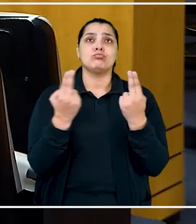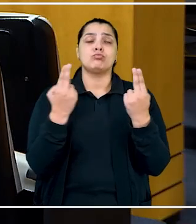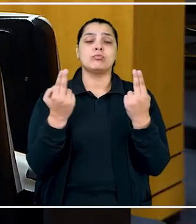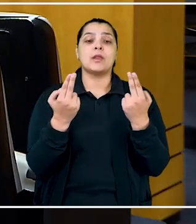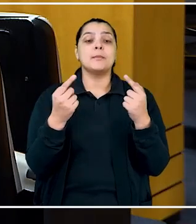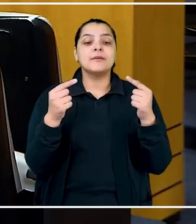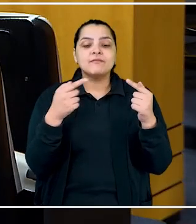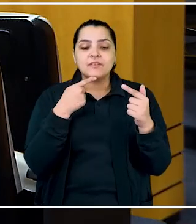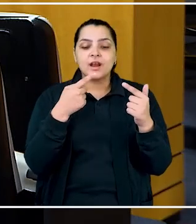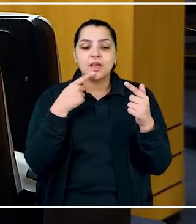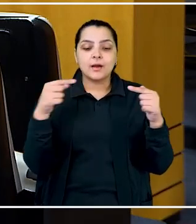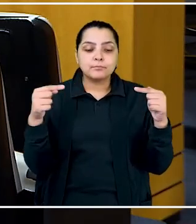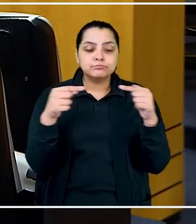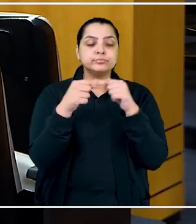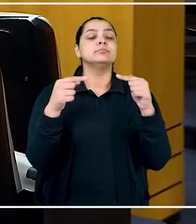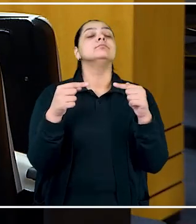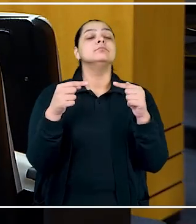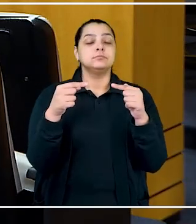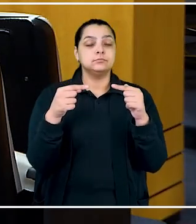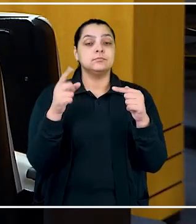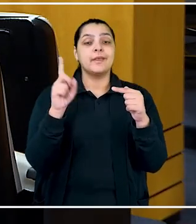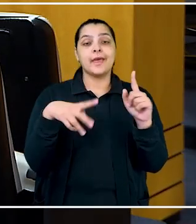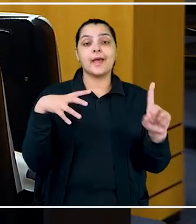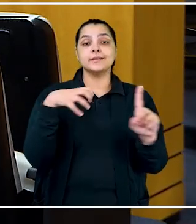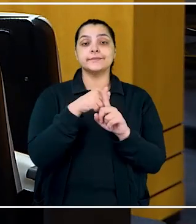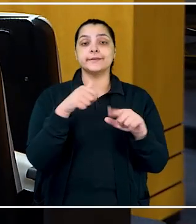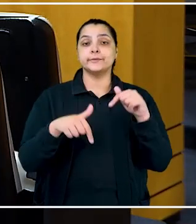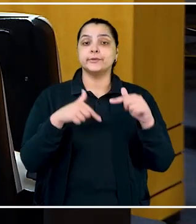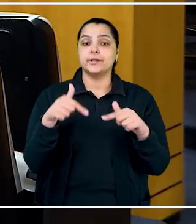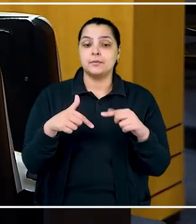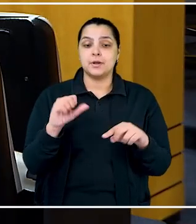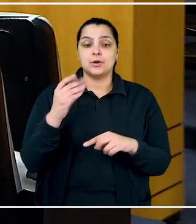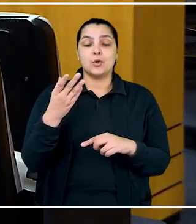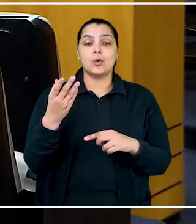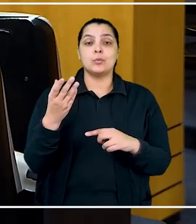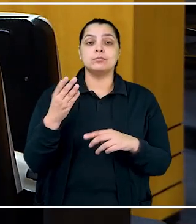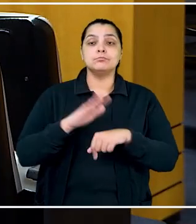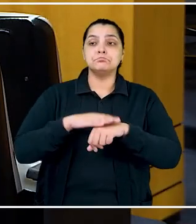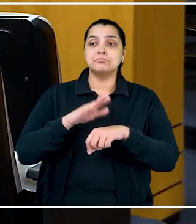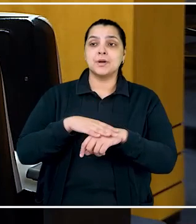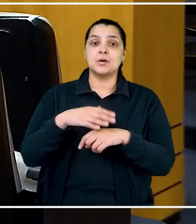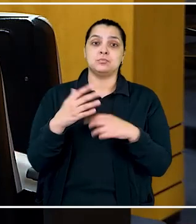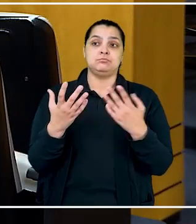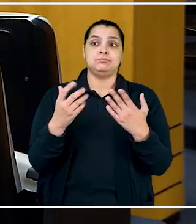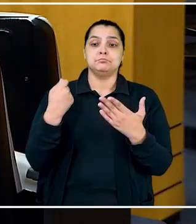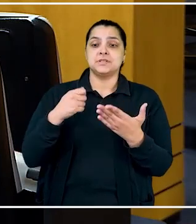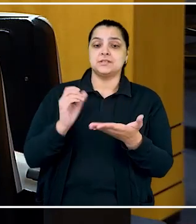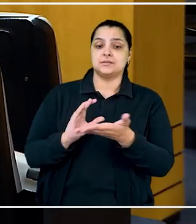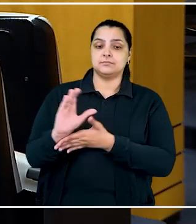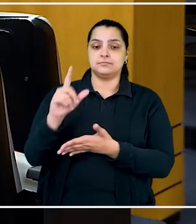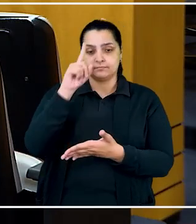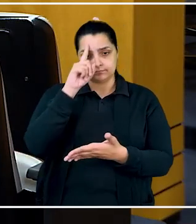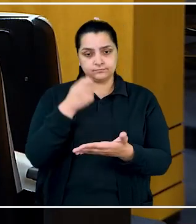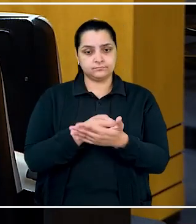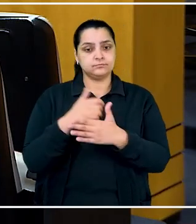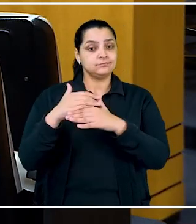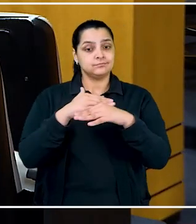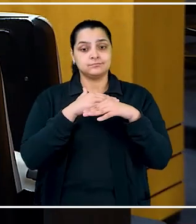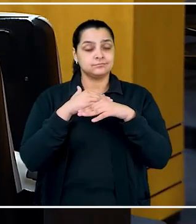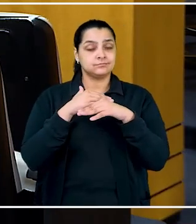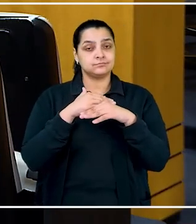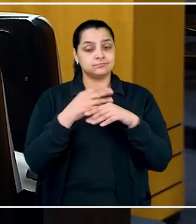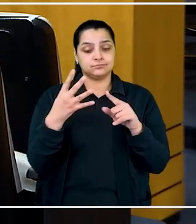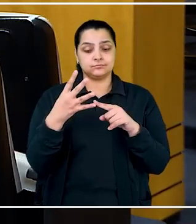insuficiente para caracterizar o acidente de trabalho ou dever de reparação do trabalhador. A decisão foi unânime.